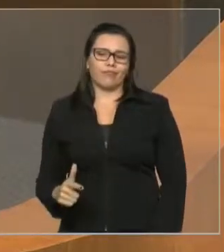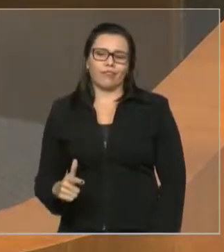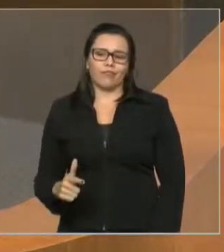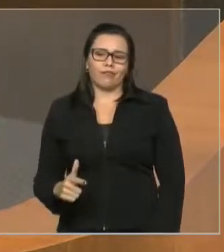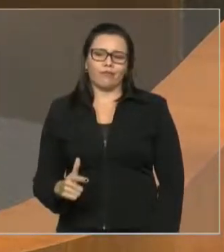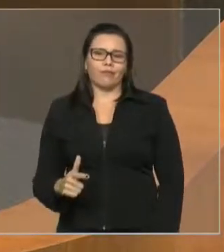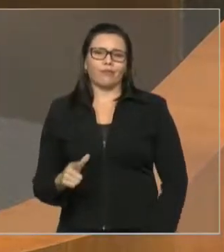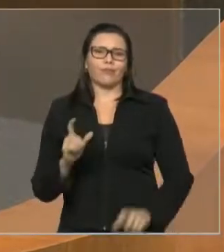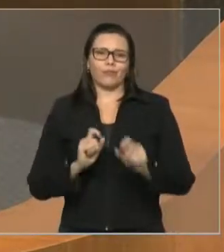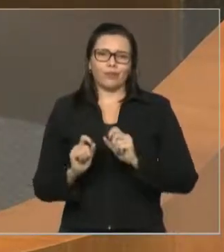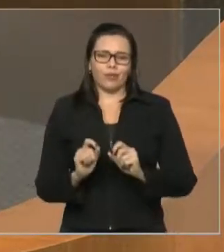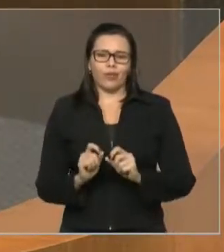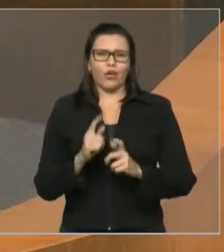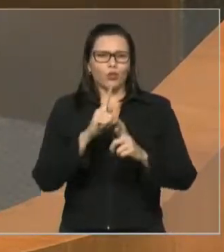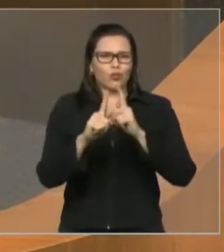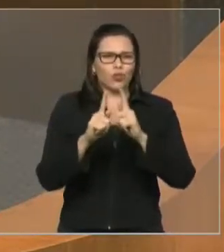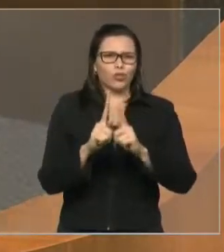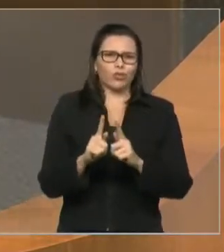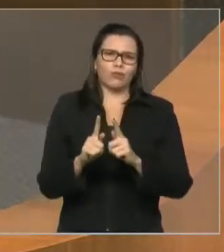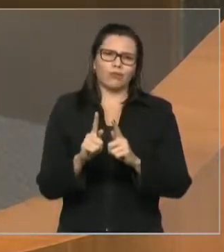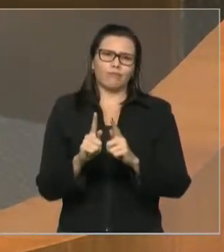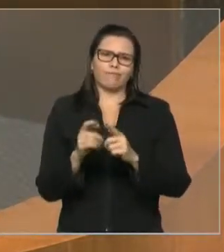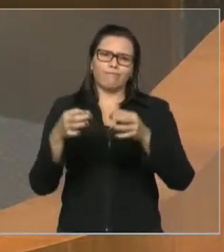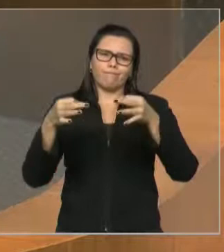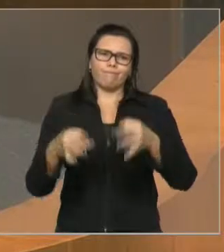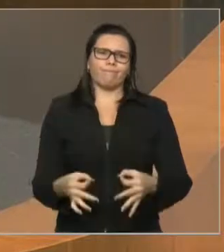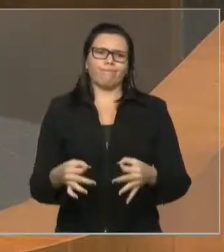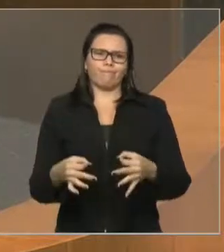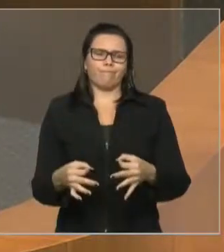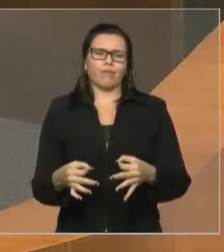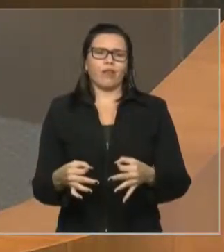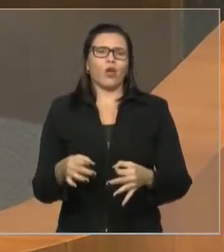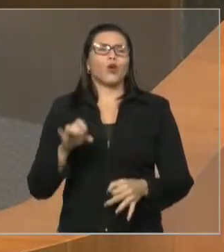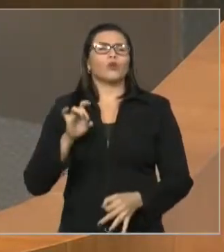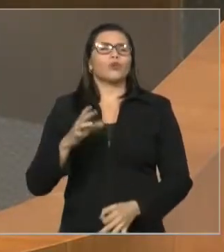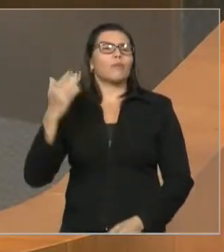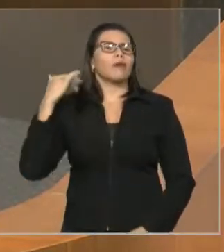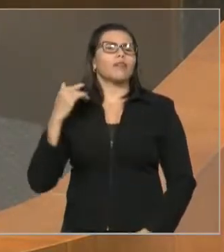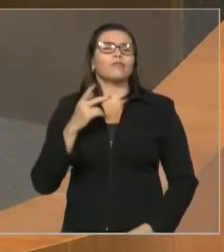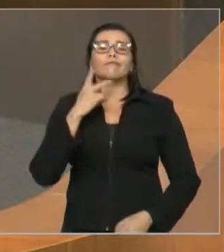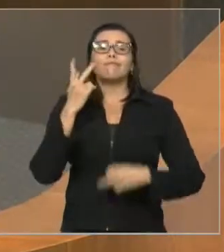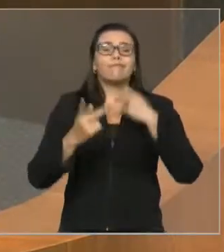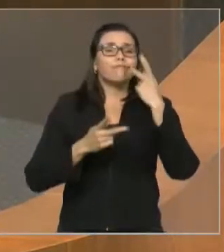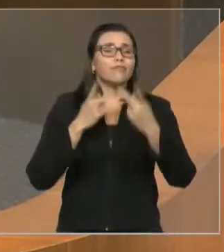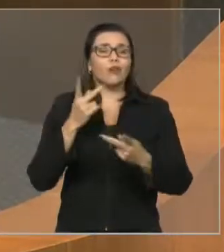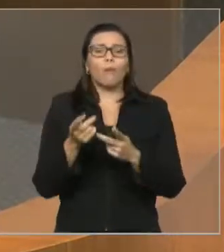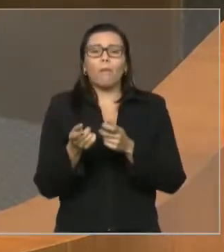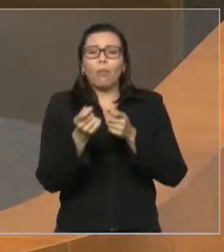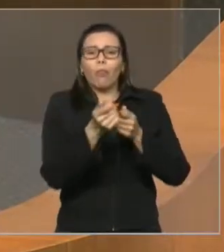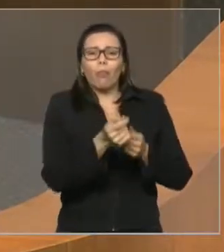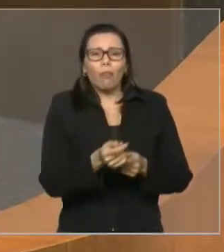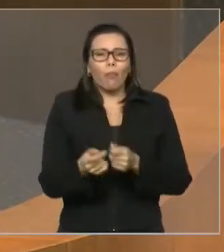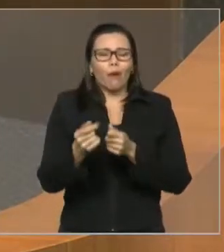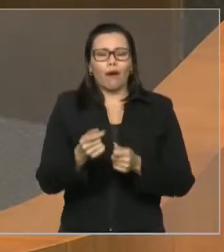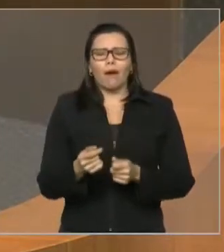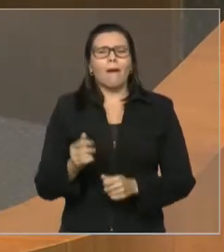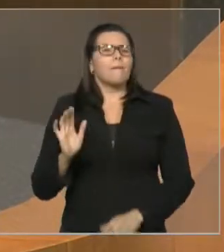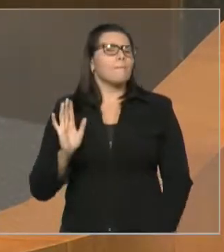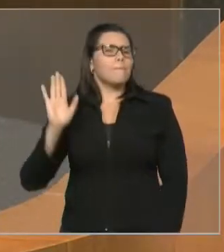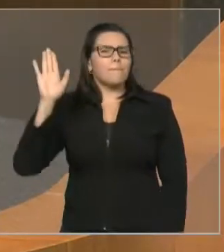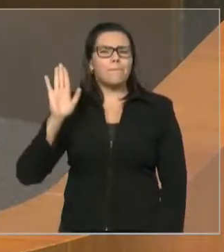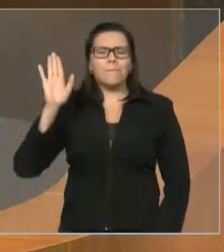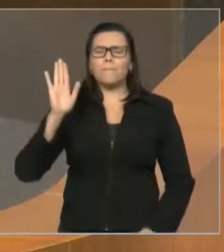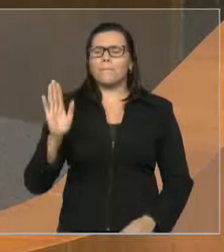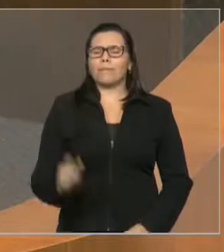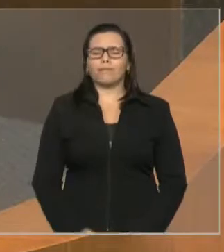não teve competência de cumprir aquilo que ele vendeu. Ele prometeu inúmeras situações e não